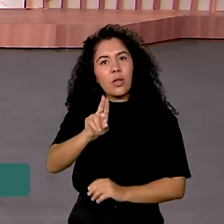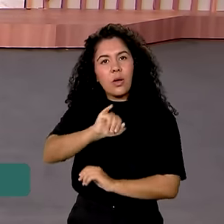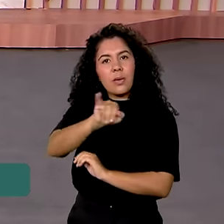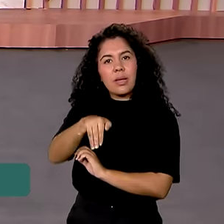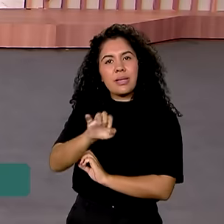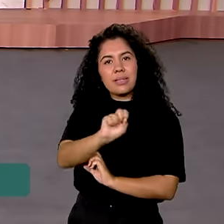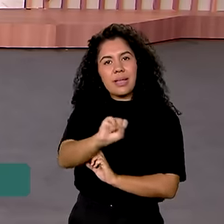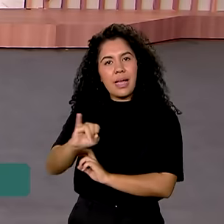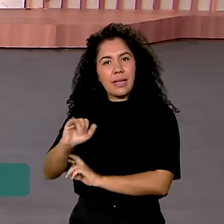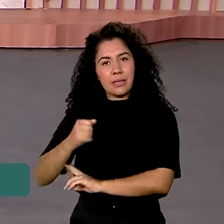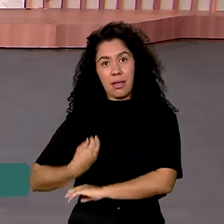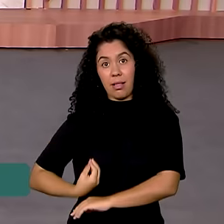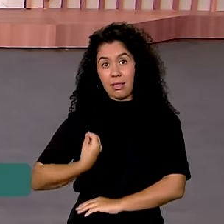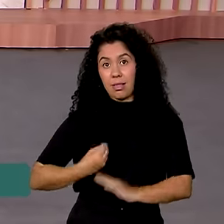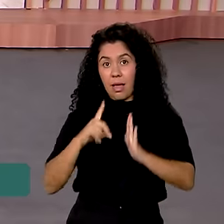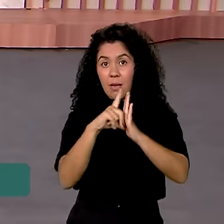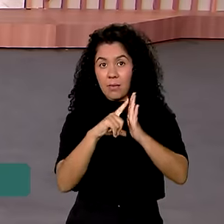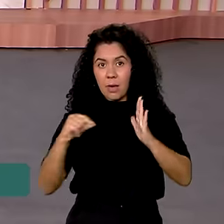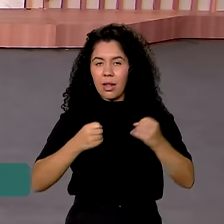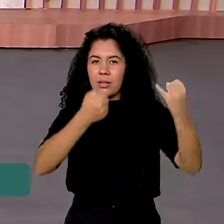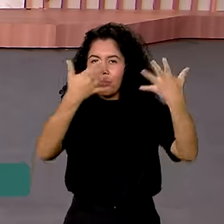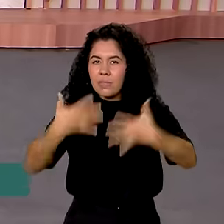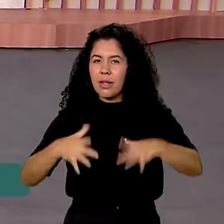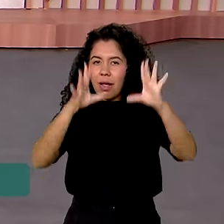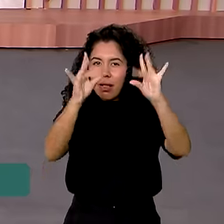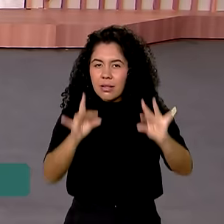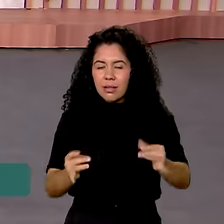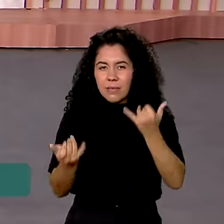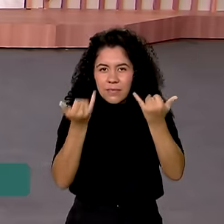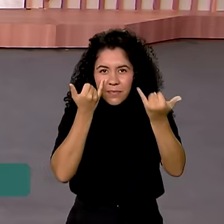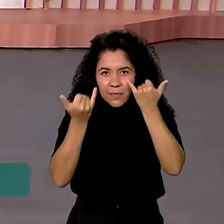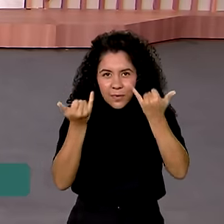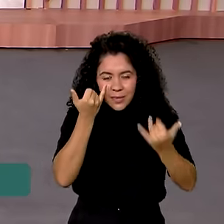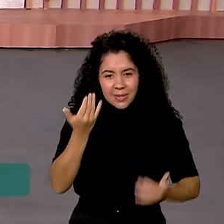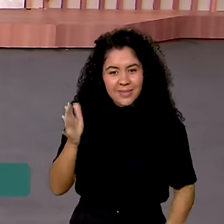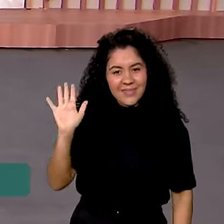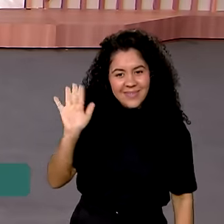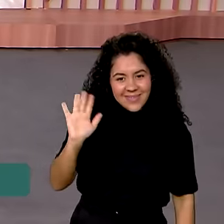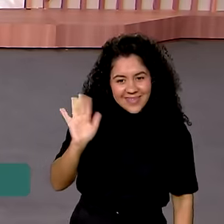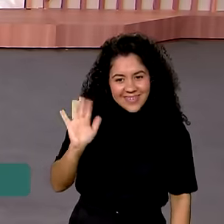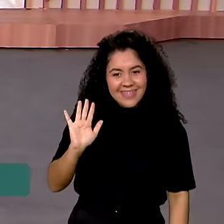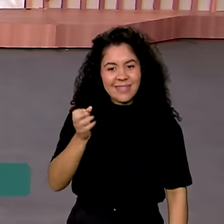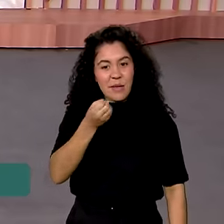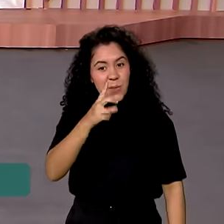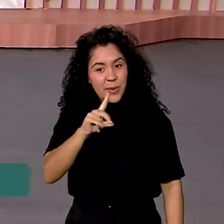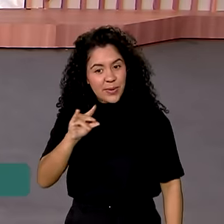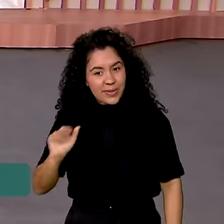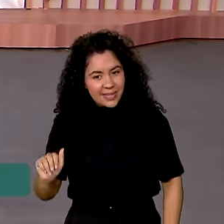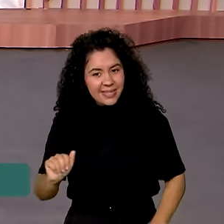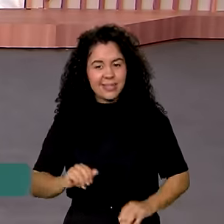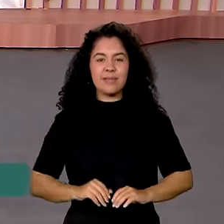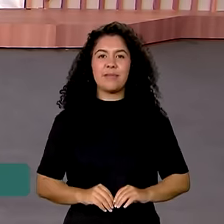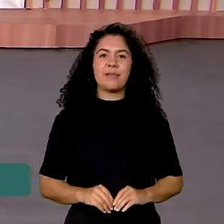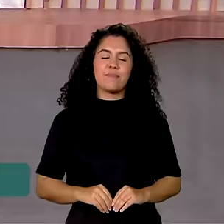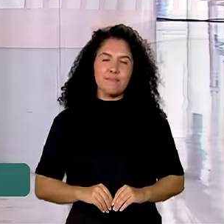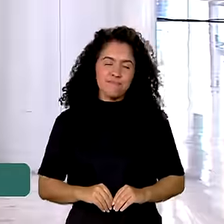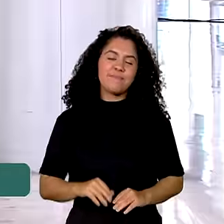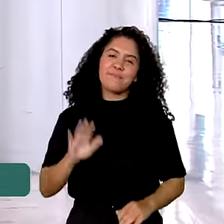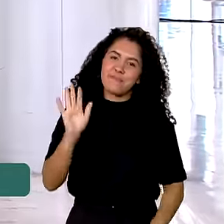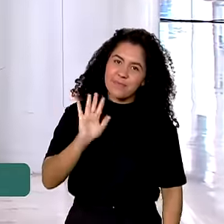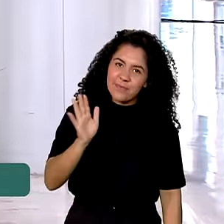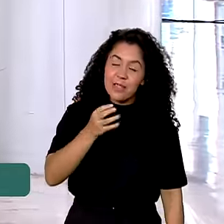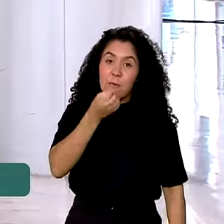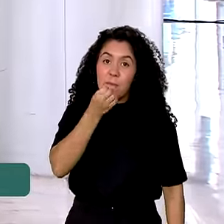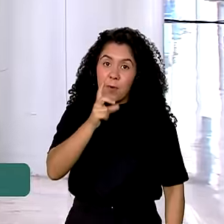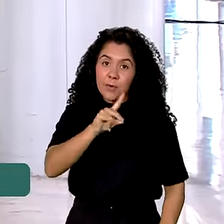Gonçalves que está lá no Palácio do Planalto e traz todos os detalhes para a gente. Oi, Jéssica. Bom dia. Oi, Karine.